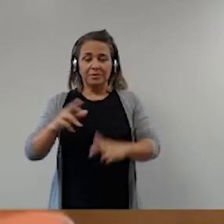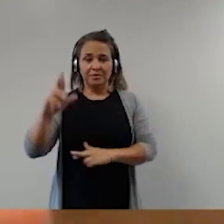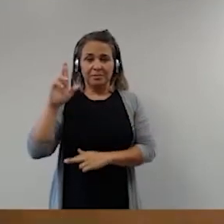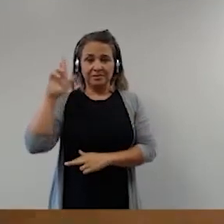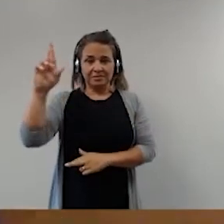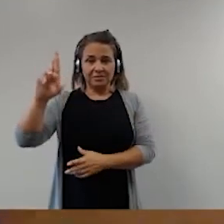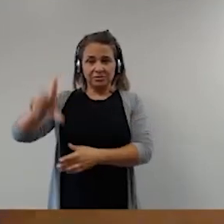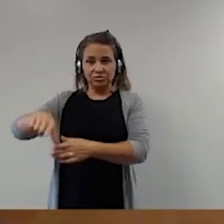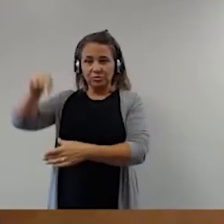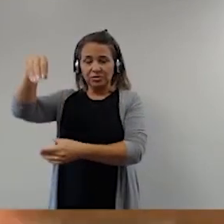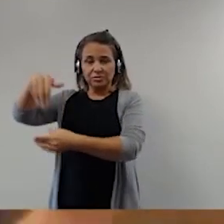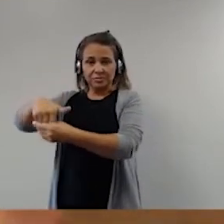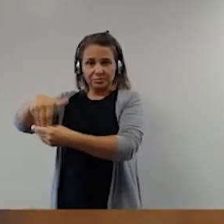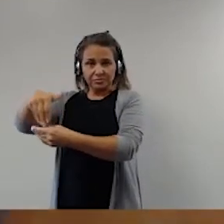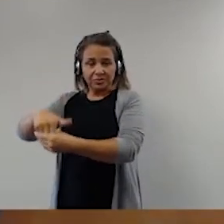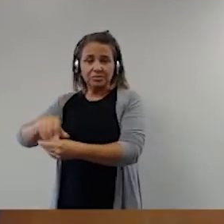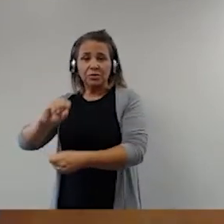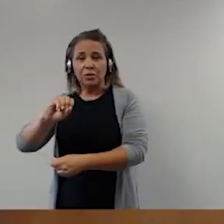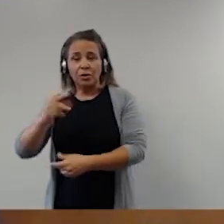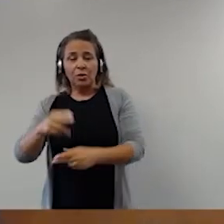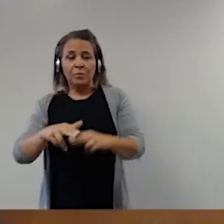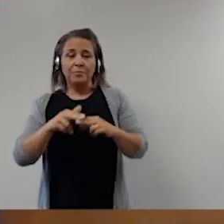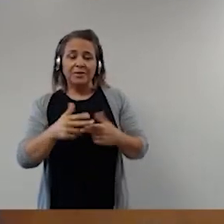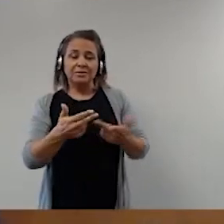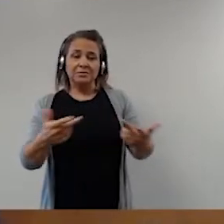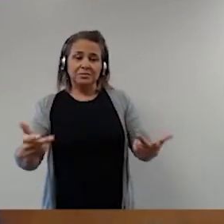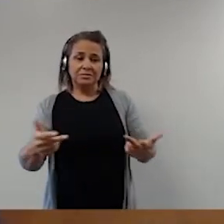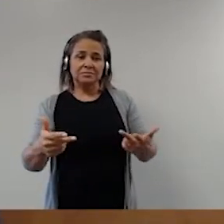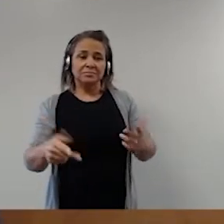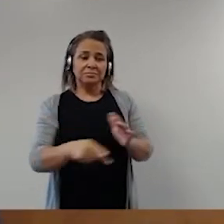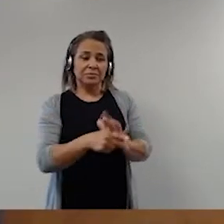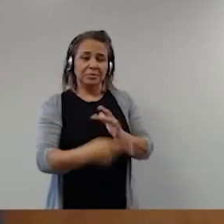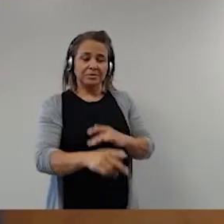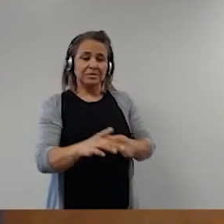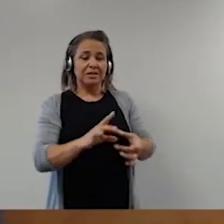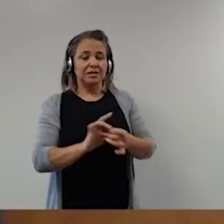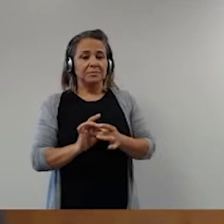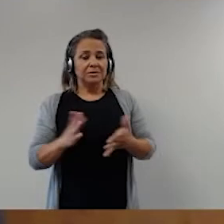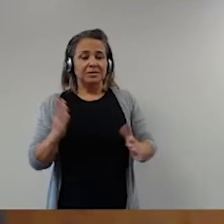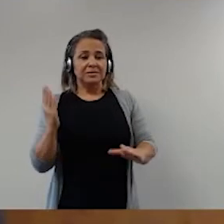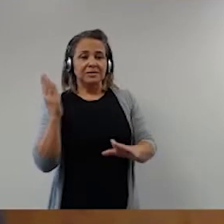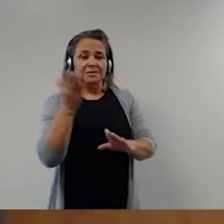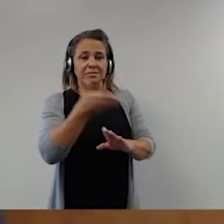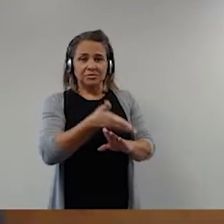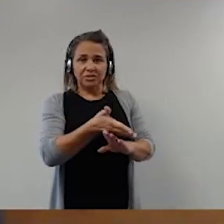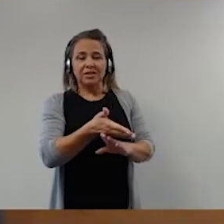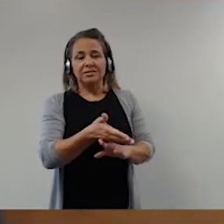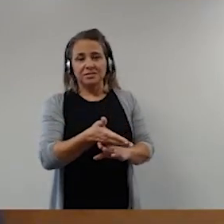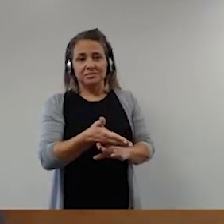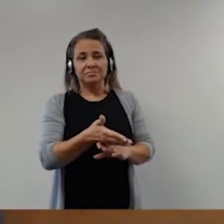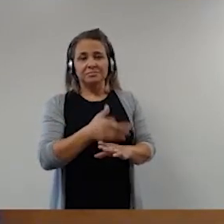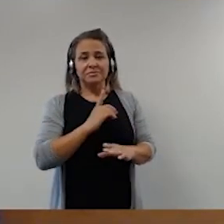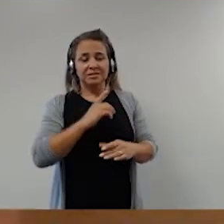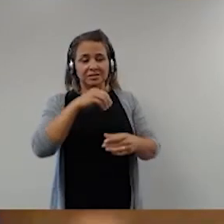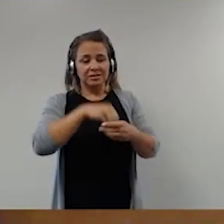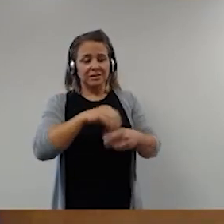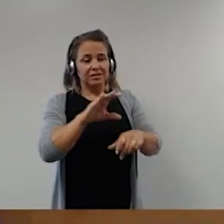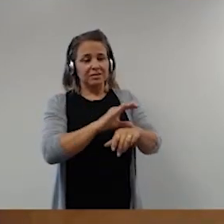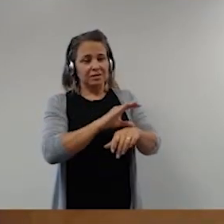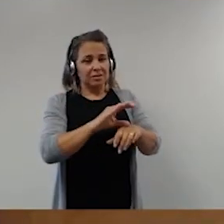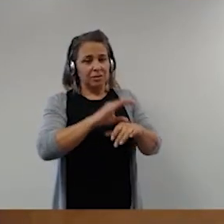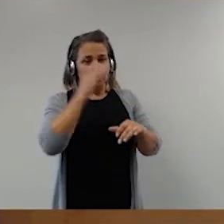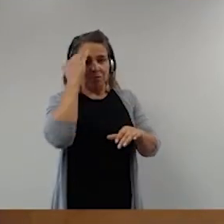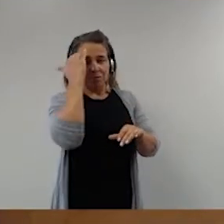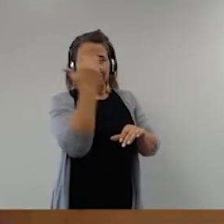eleitos ou pelos mecanismos de democracia semidireta estabelecidos na própria Constituição, a